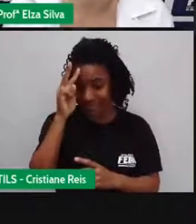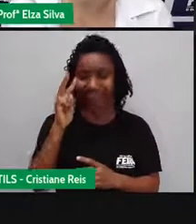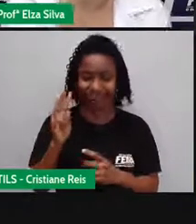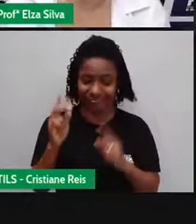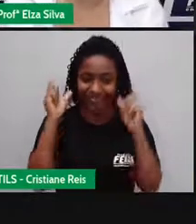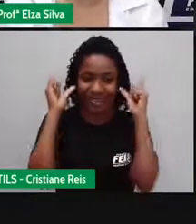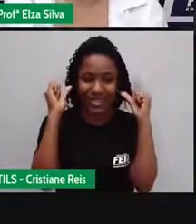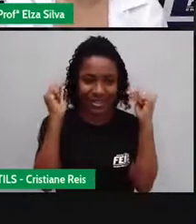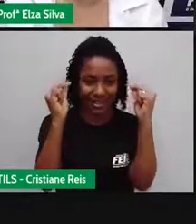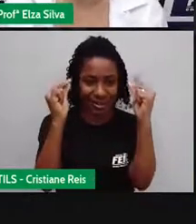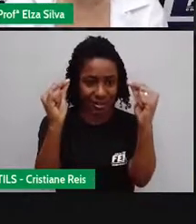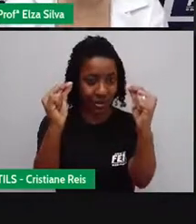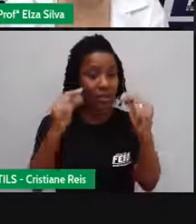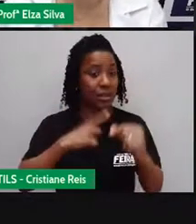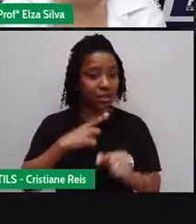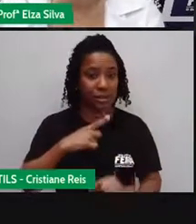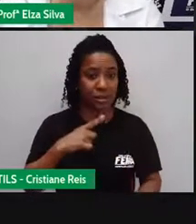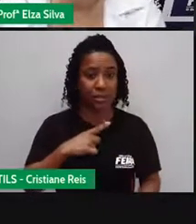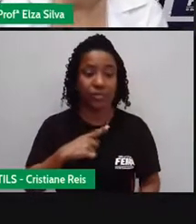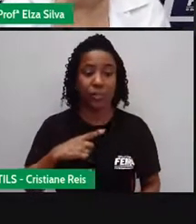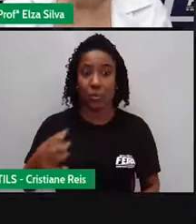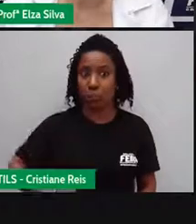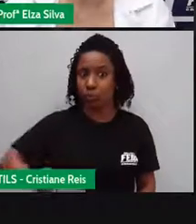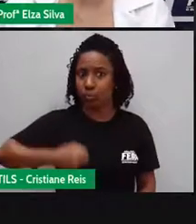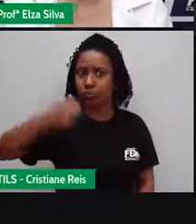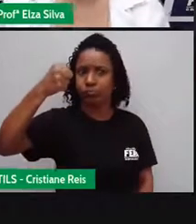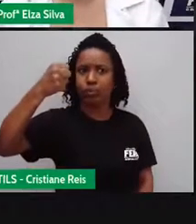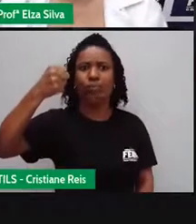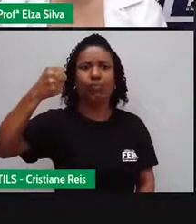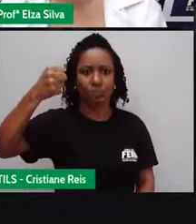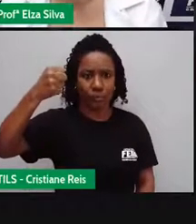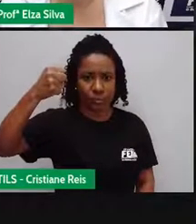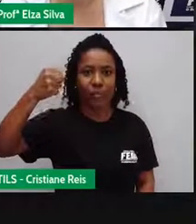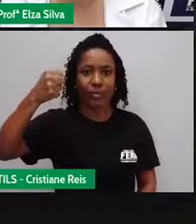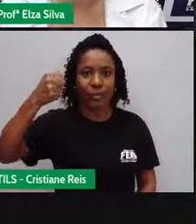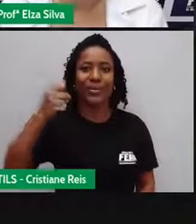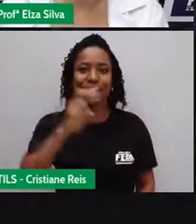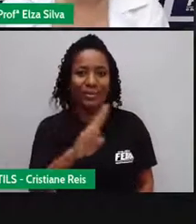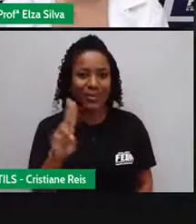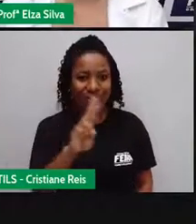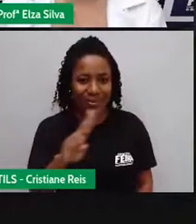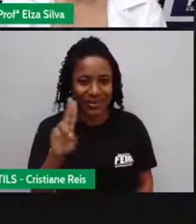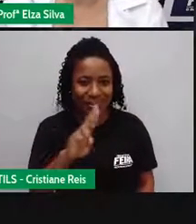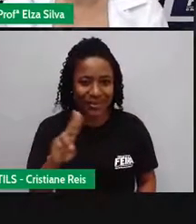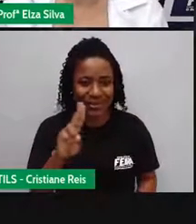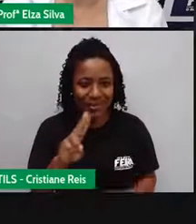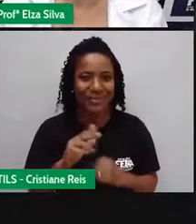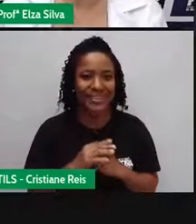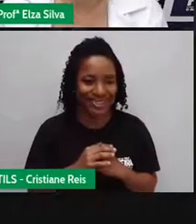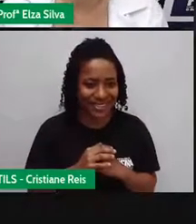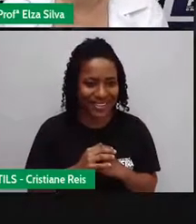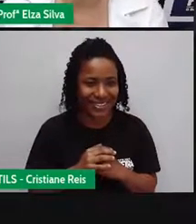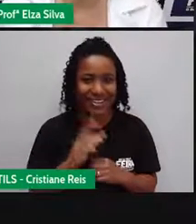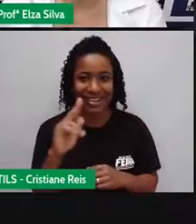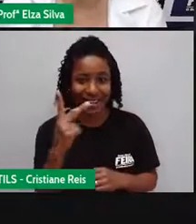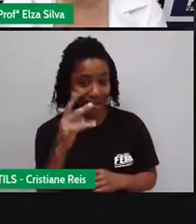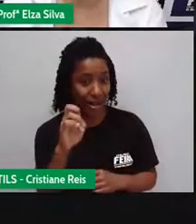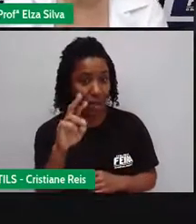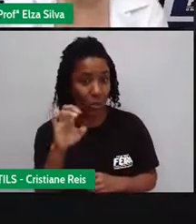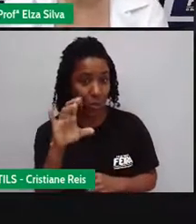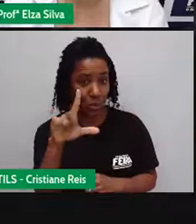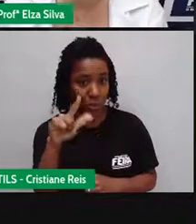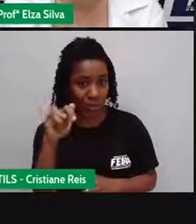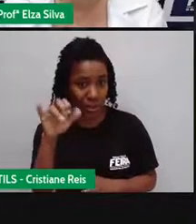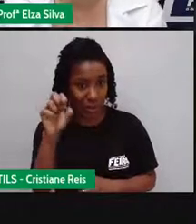já devem ter ouvido falar este herói. Foi ele quem criou as Olimpíadas para homenagear o pai dele, o